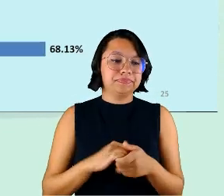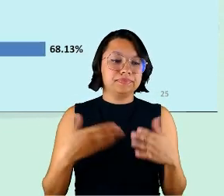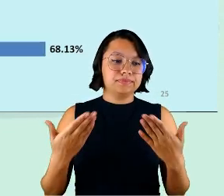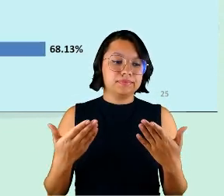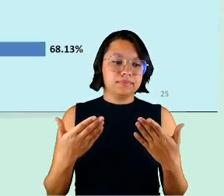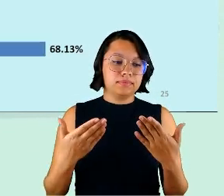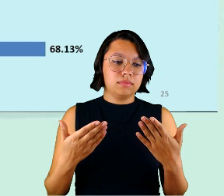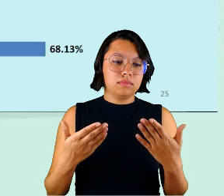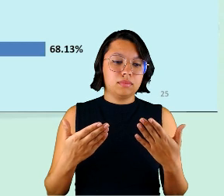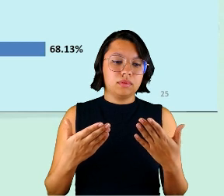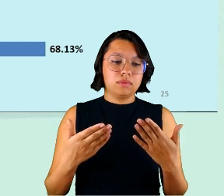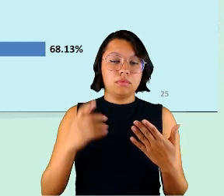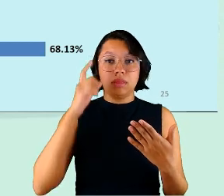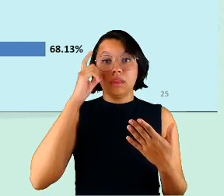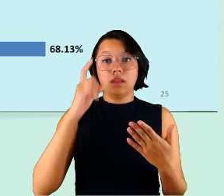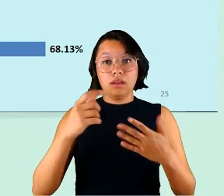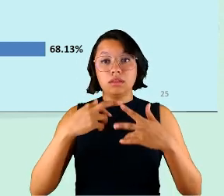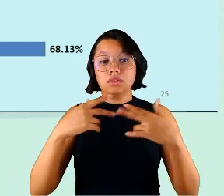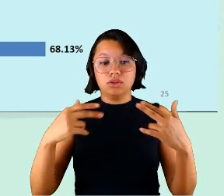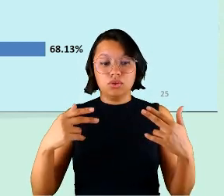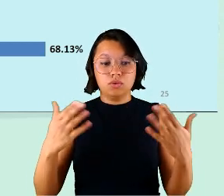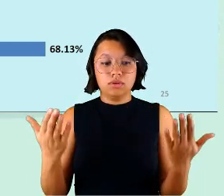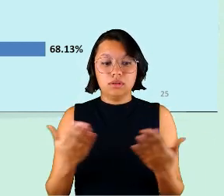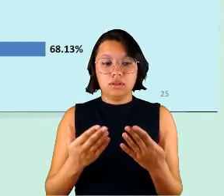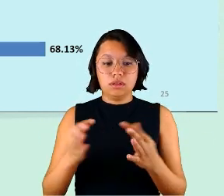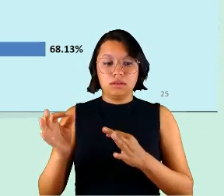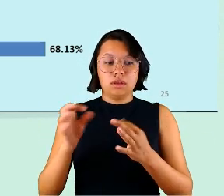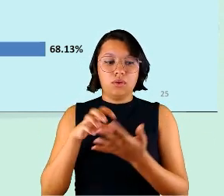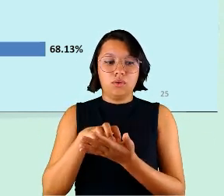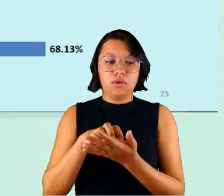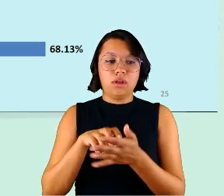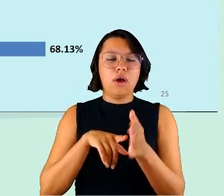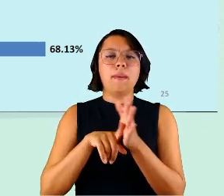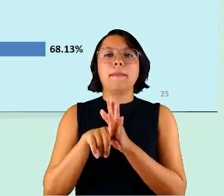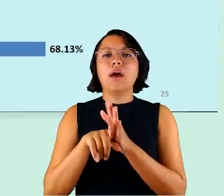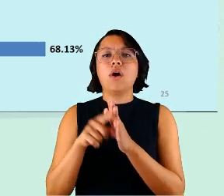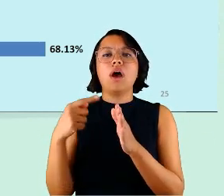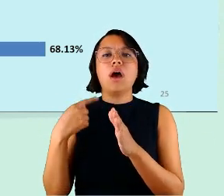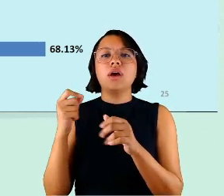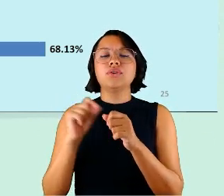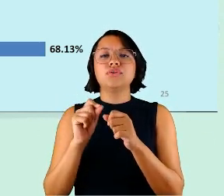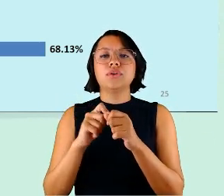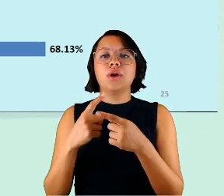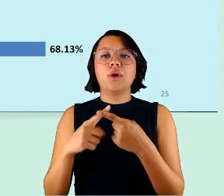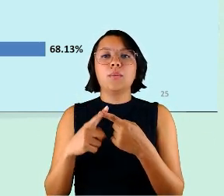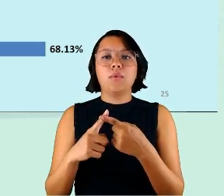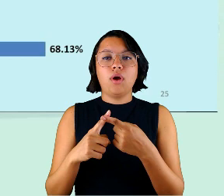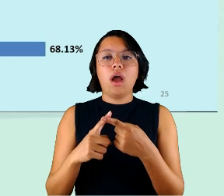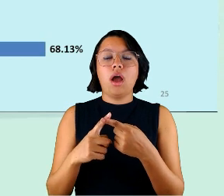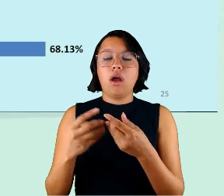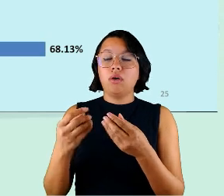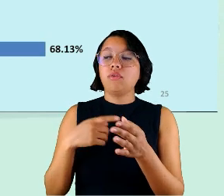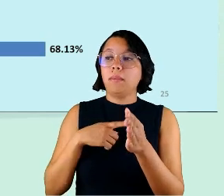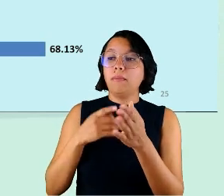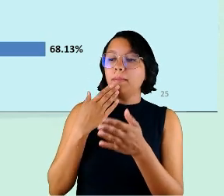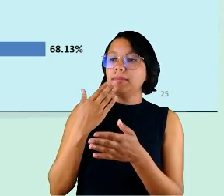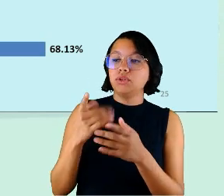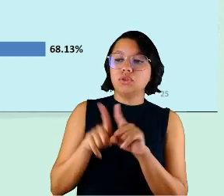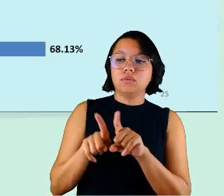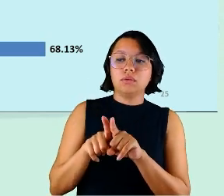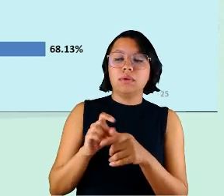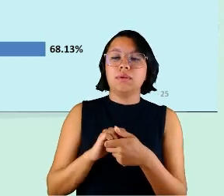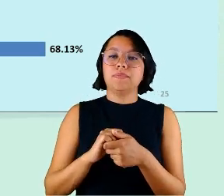uma coisa interessante aqui também nessa organização essa pergunta a gente fez porque também nos foi solicitado